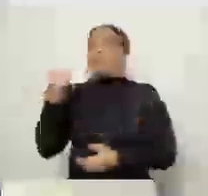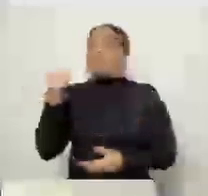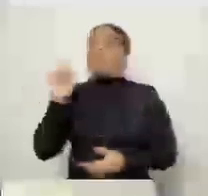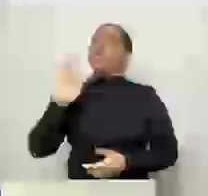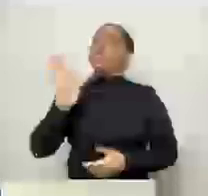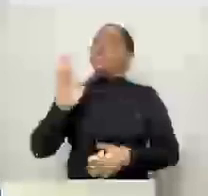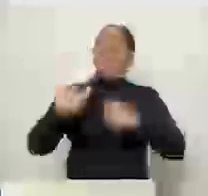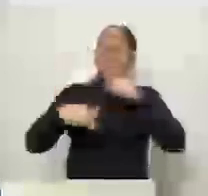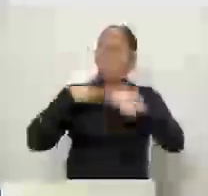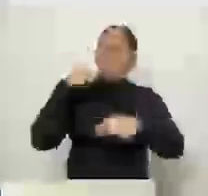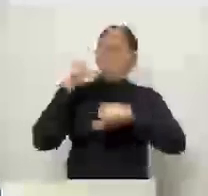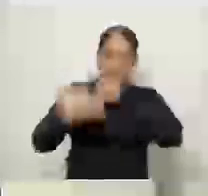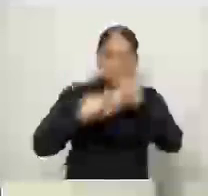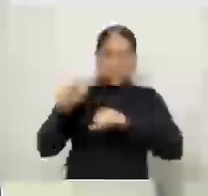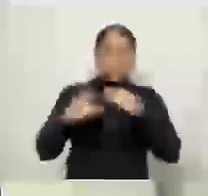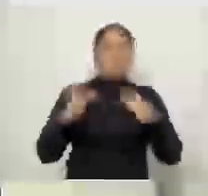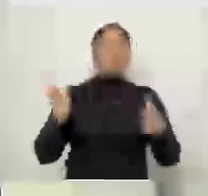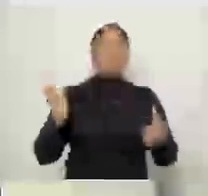Willer.